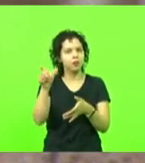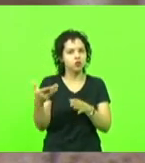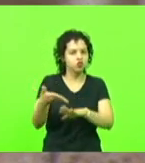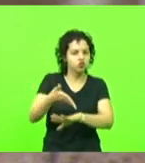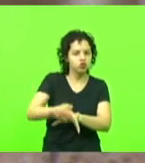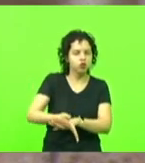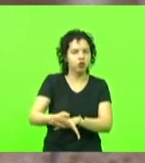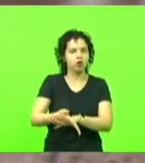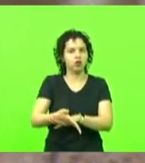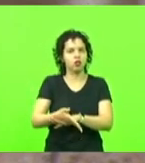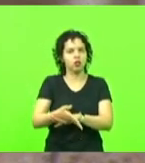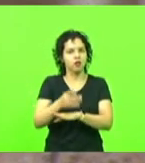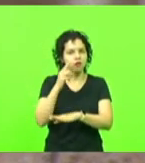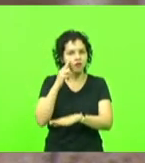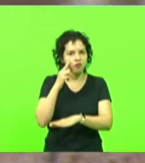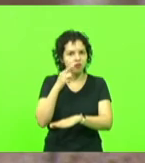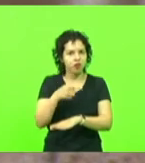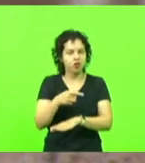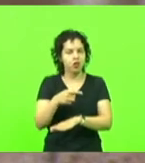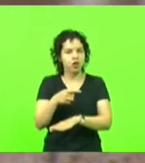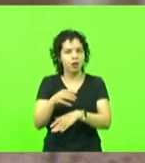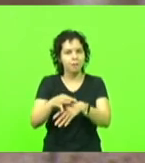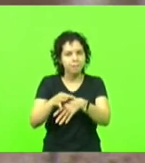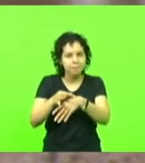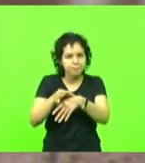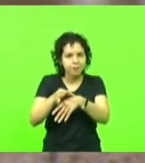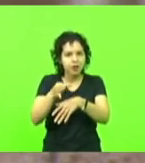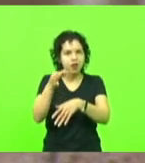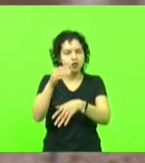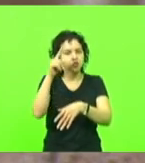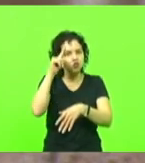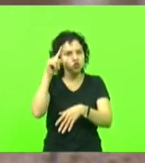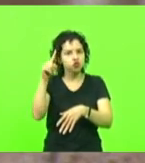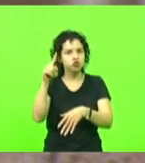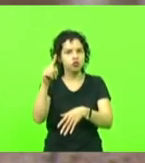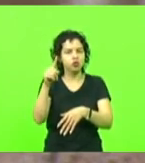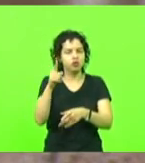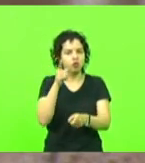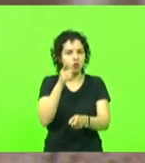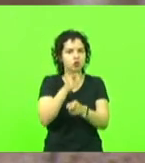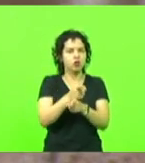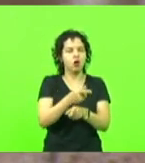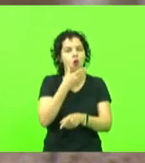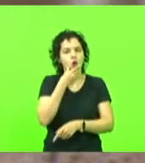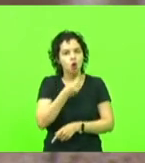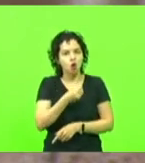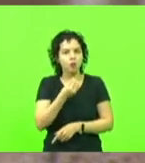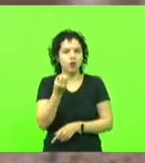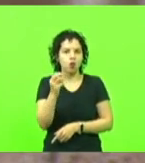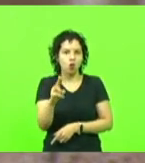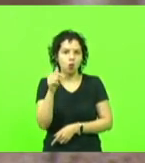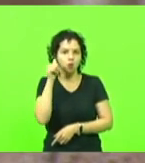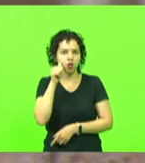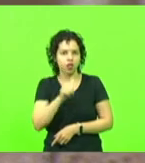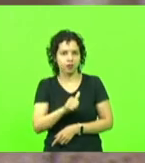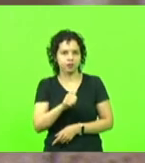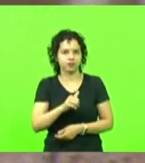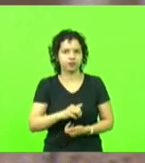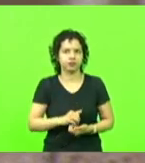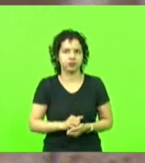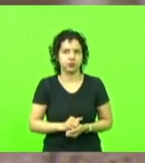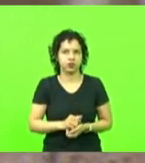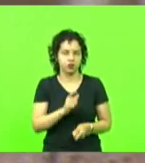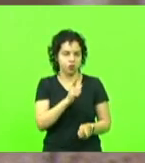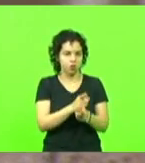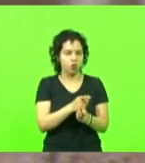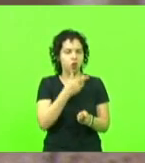pedacinho da pele naquele dia do acidente, vai descobrir se era homem ou se era mulher, vai descobrir se é homem ou é